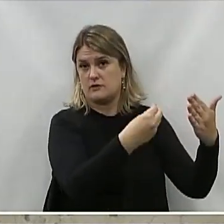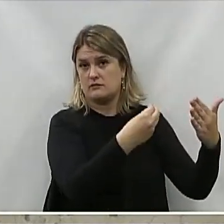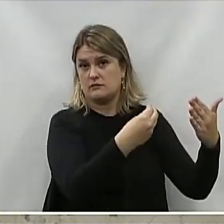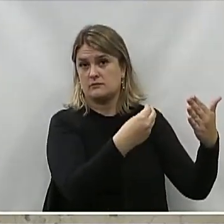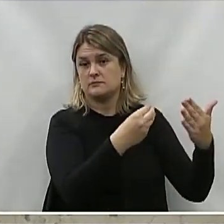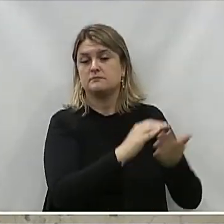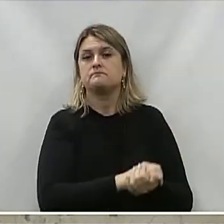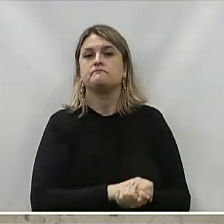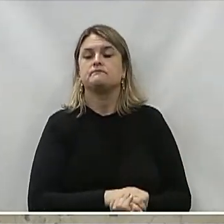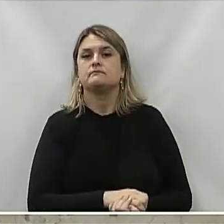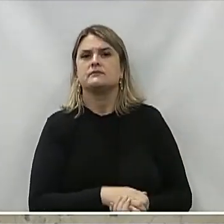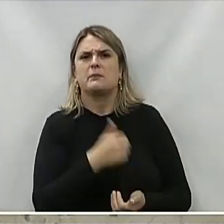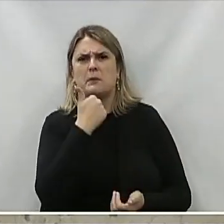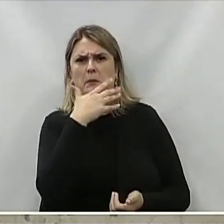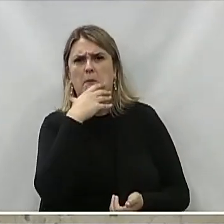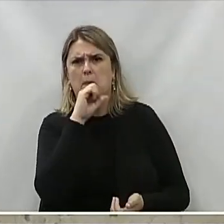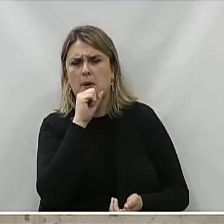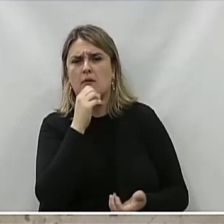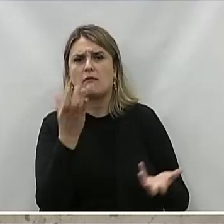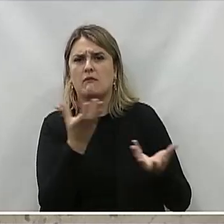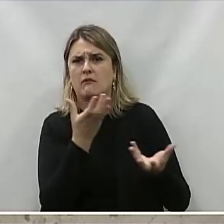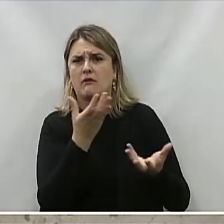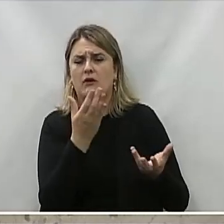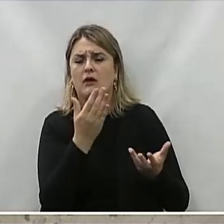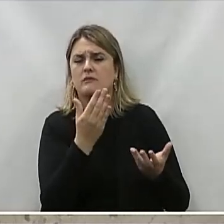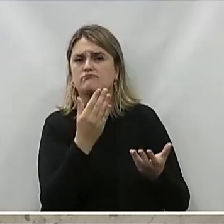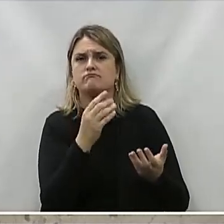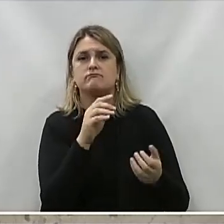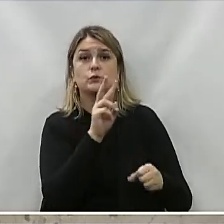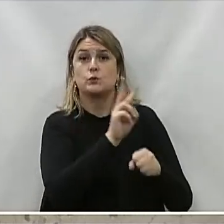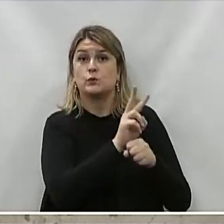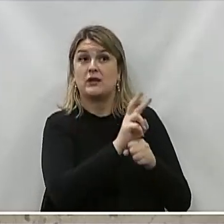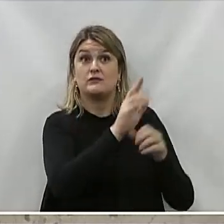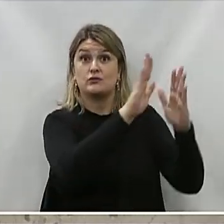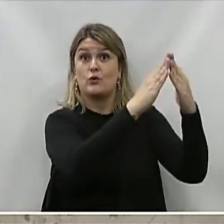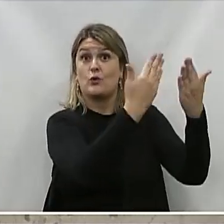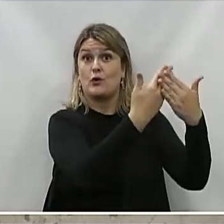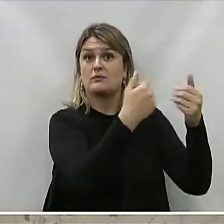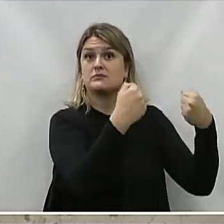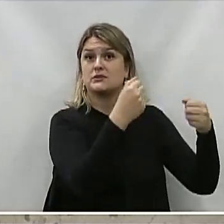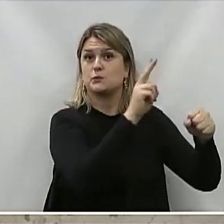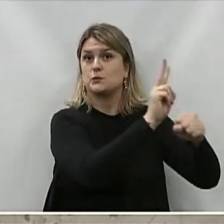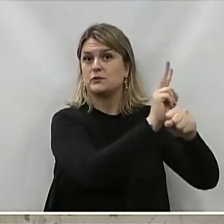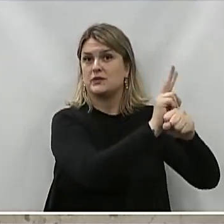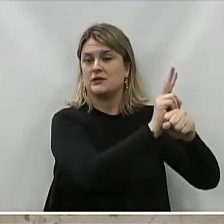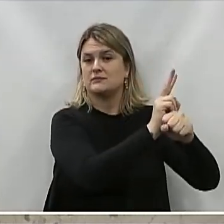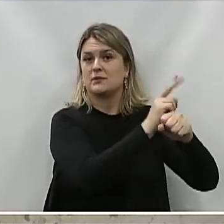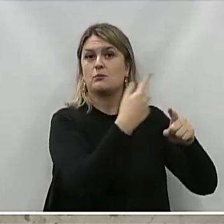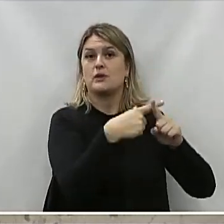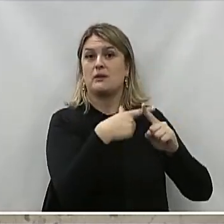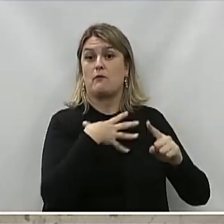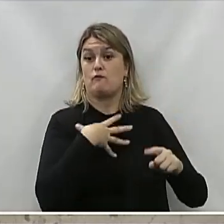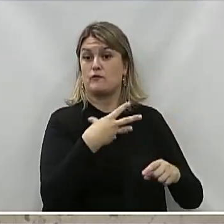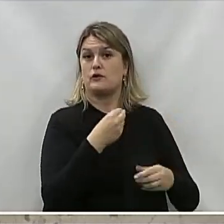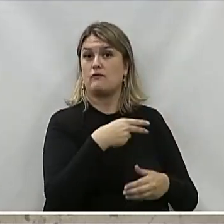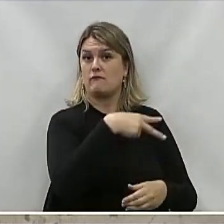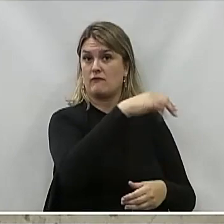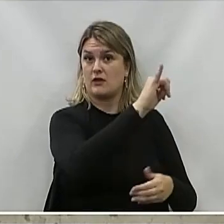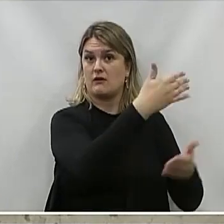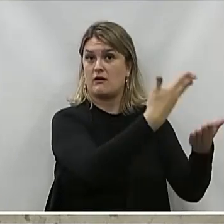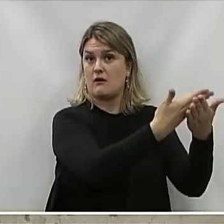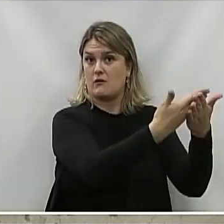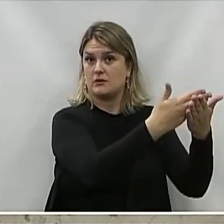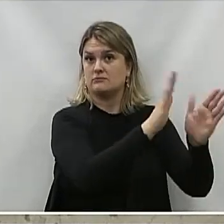Eles querem Acima de tudo O cuidado Eles estão lá Deixando seus filhos Para que aqueles